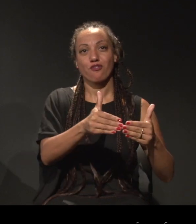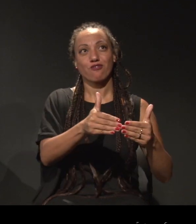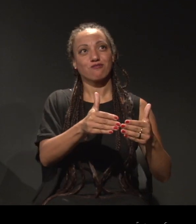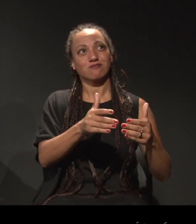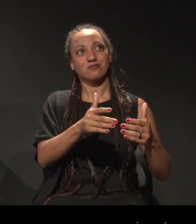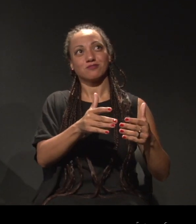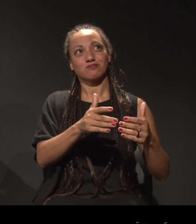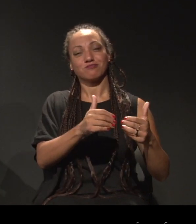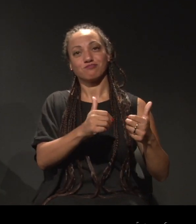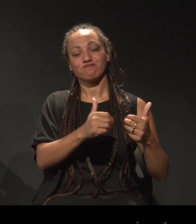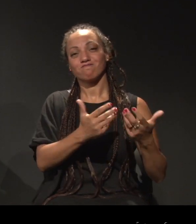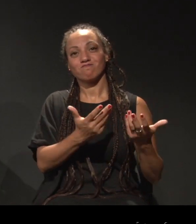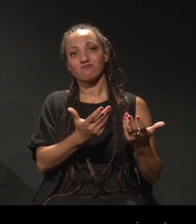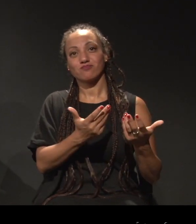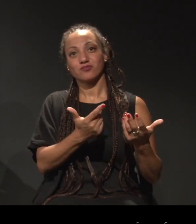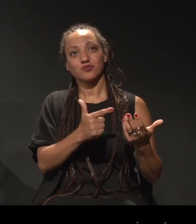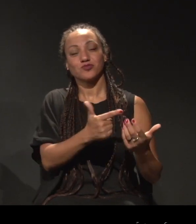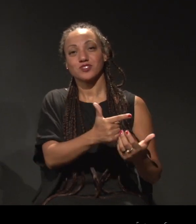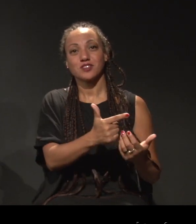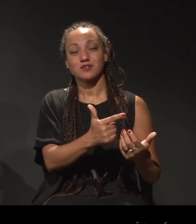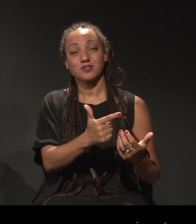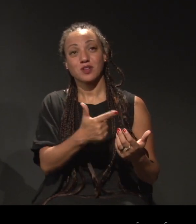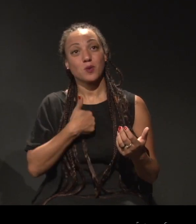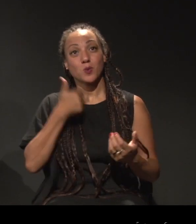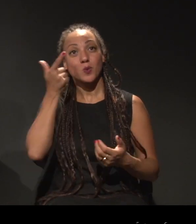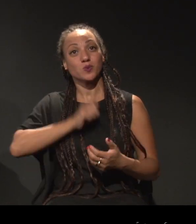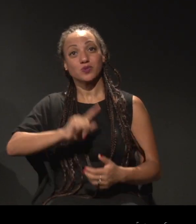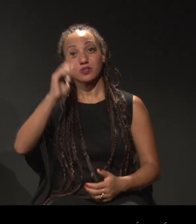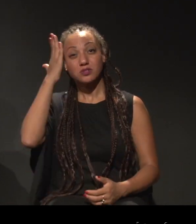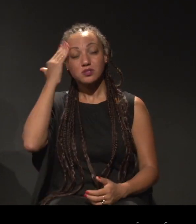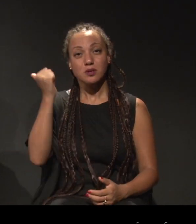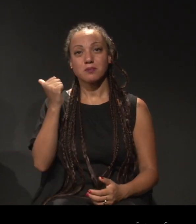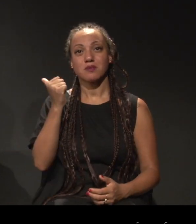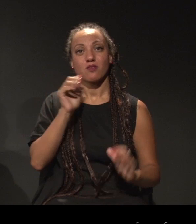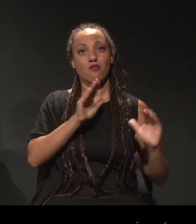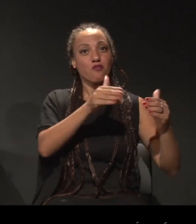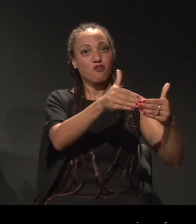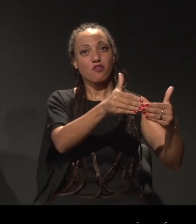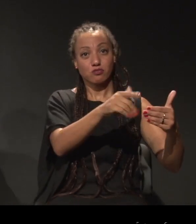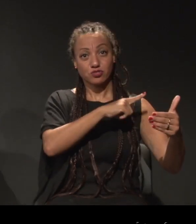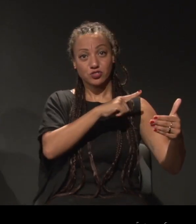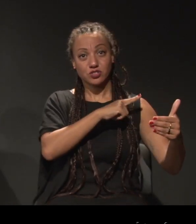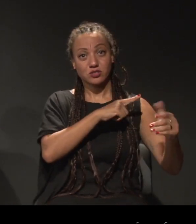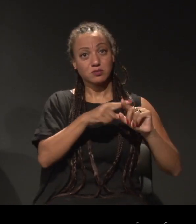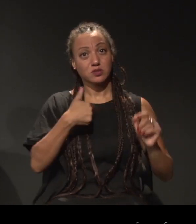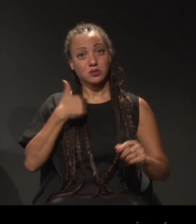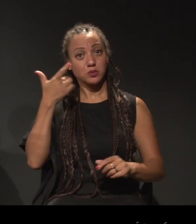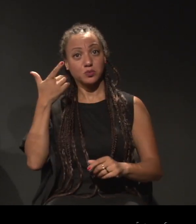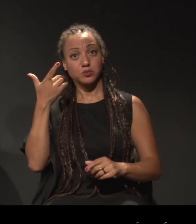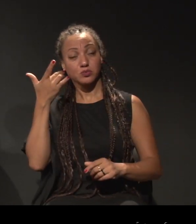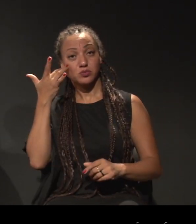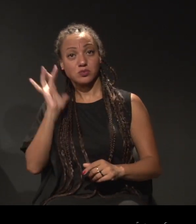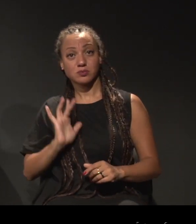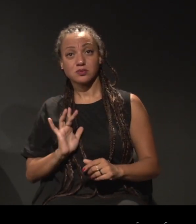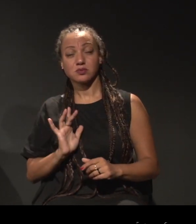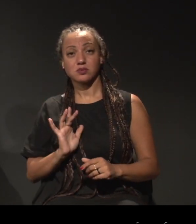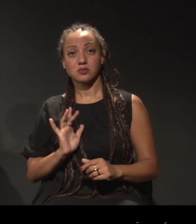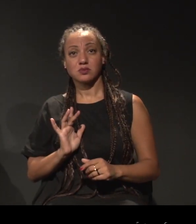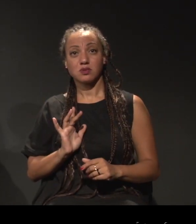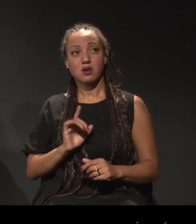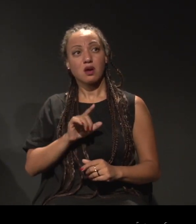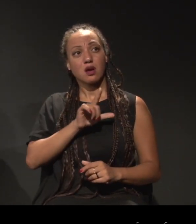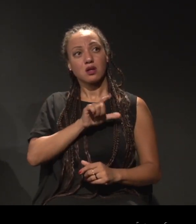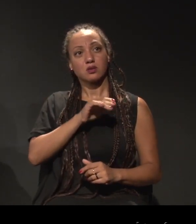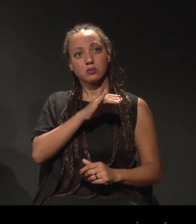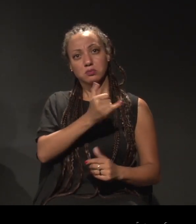exemplo, eu não consegui saber da existência do fórum, apesar da Lully me dizer, eu nunca consegui